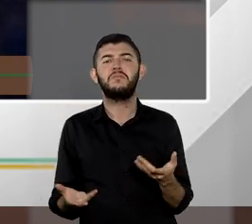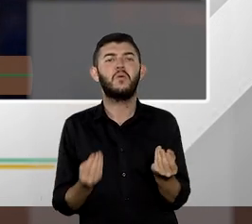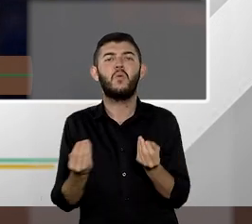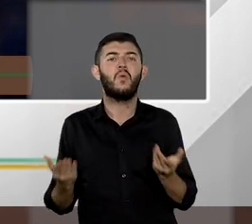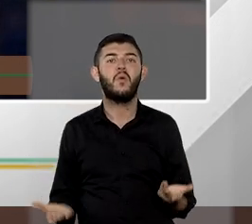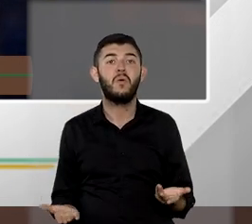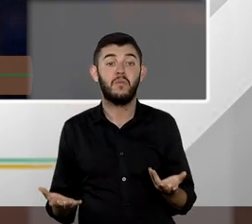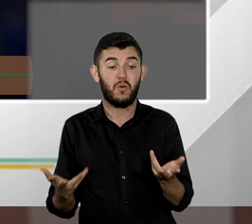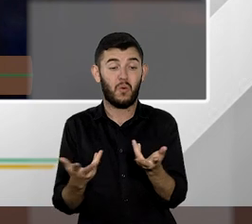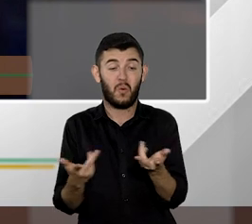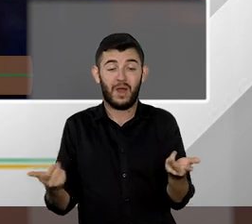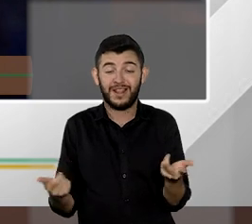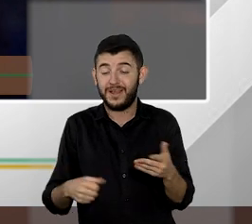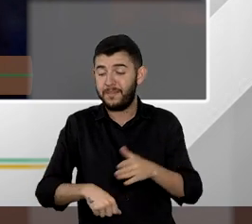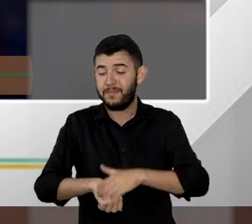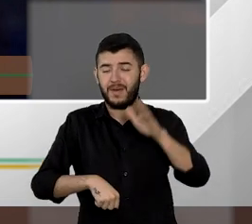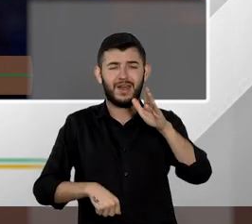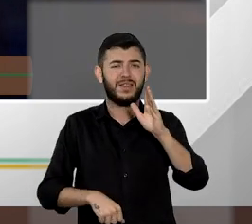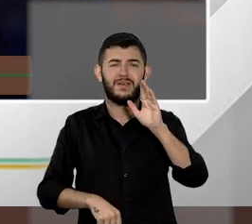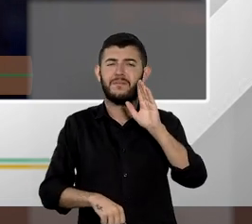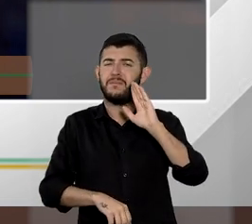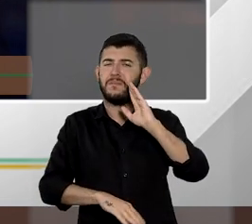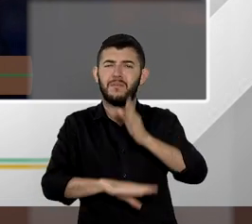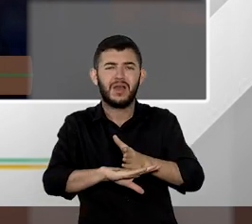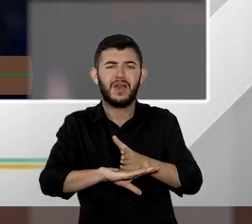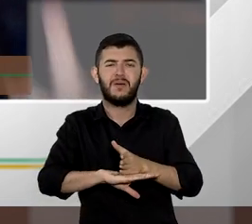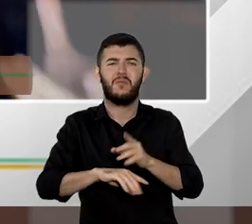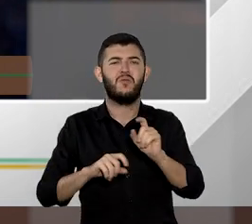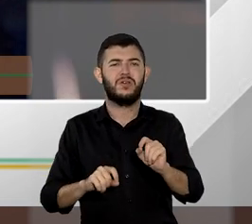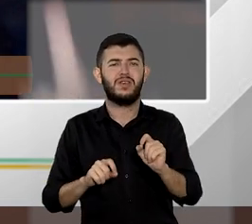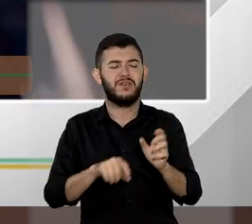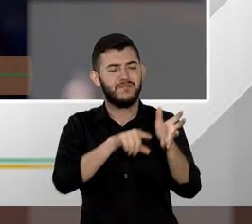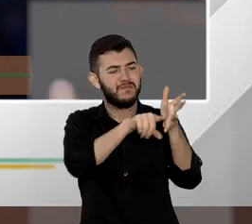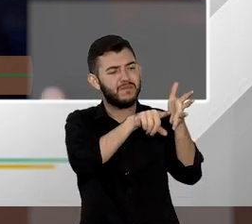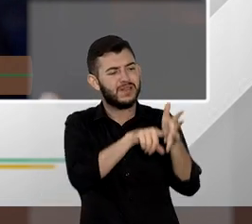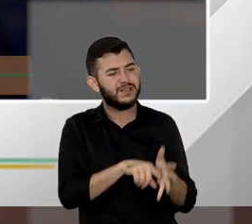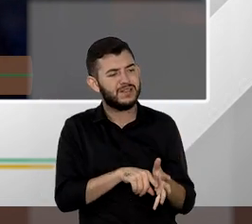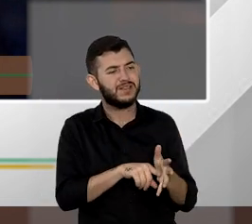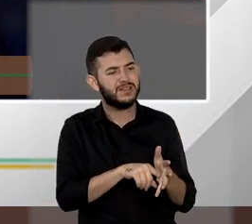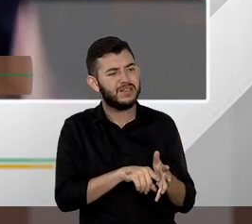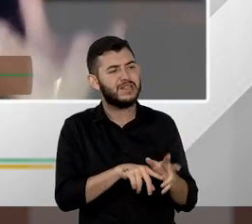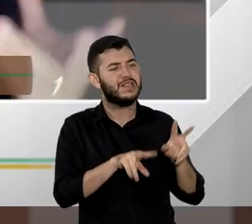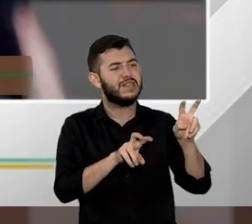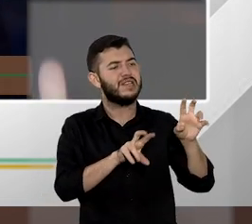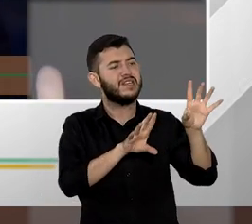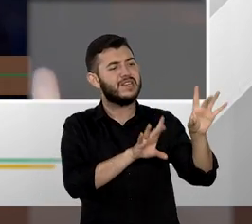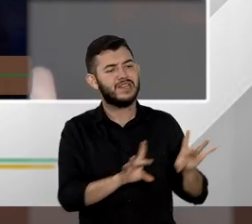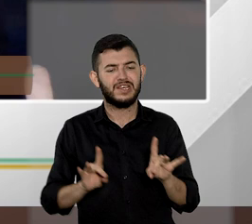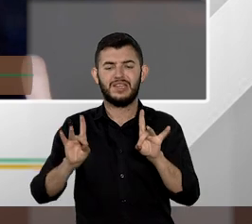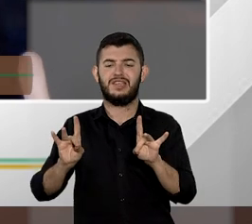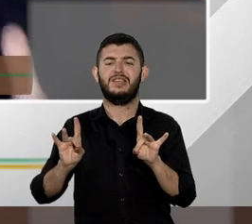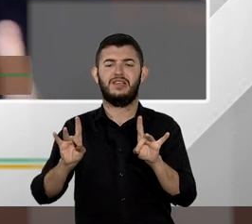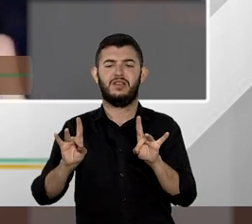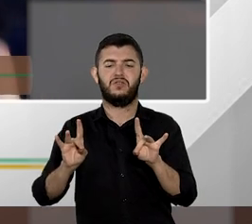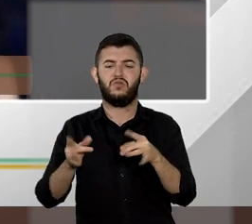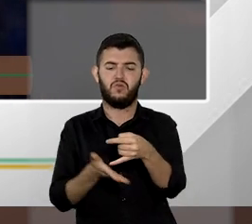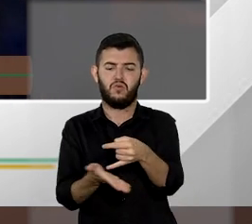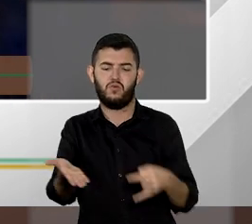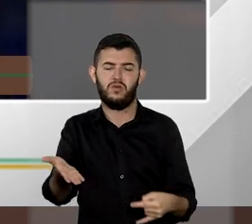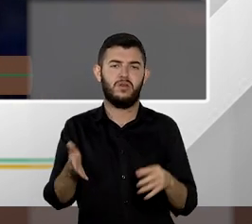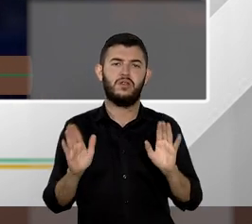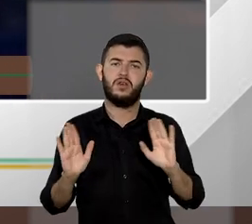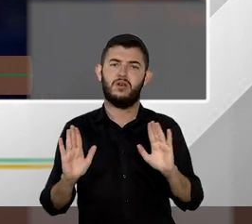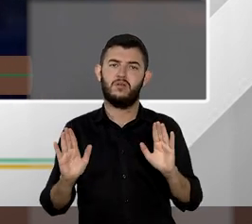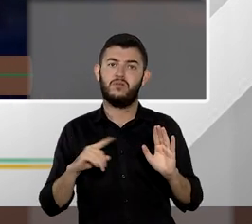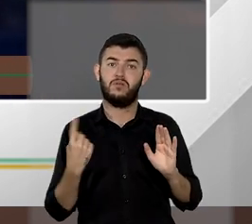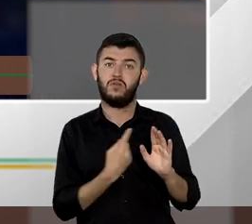para o sistema chega de busca recorte e cola vamos exercer de fato a nossa tarefa como construtores